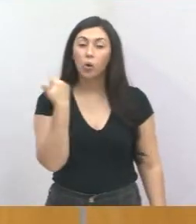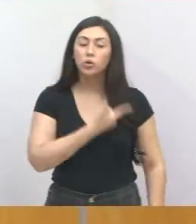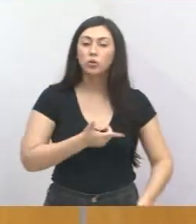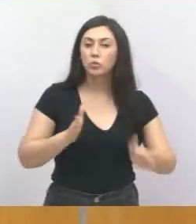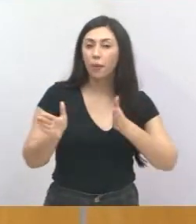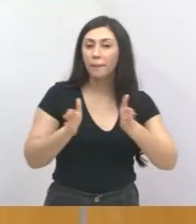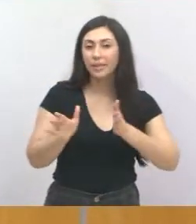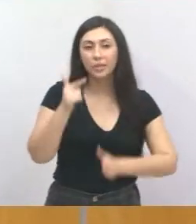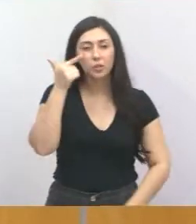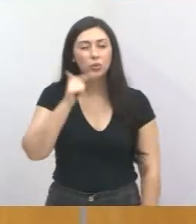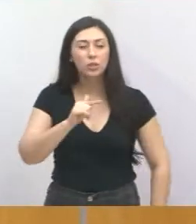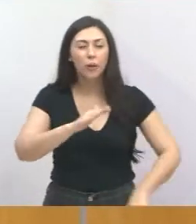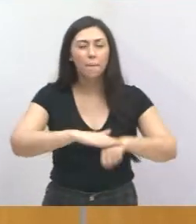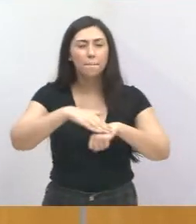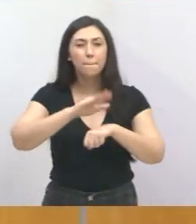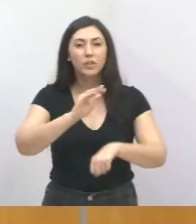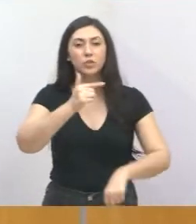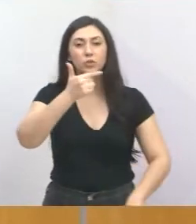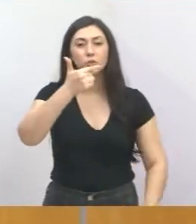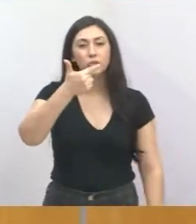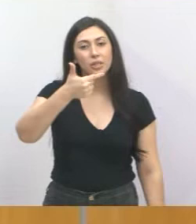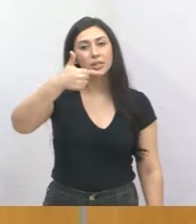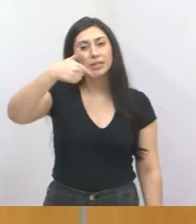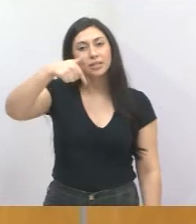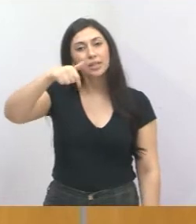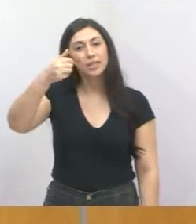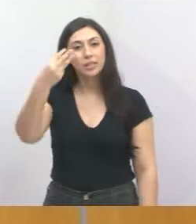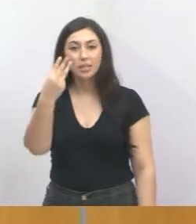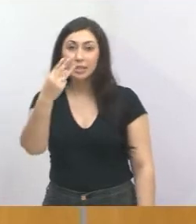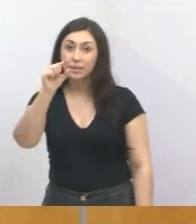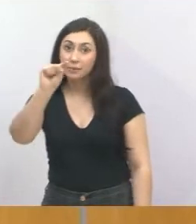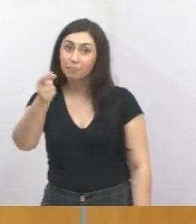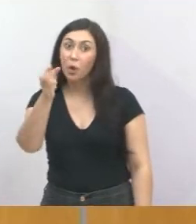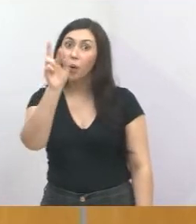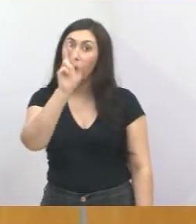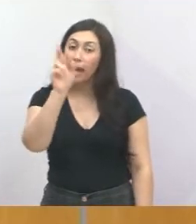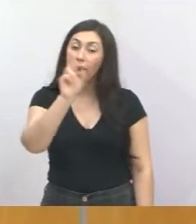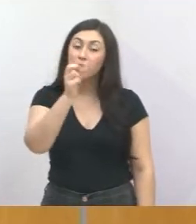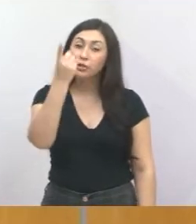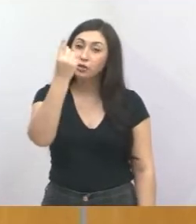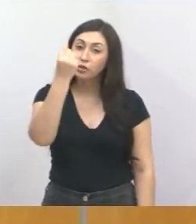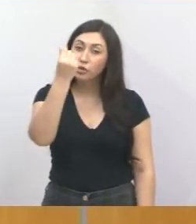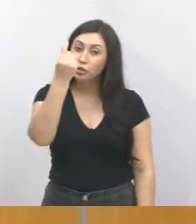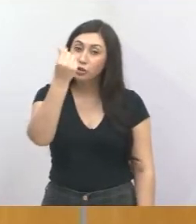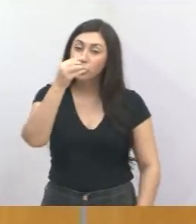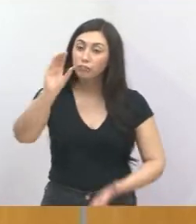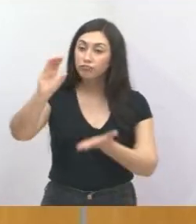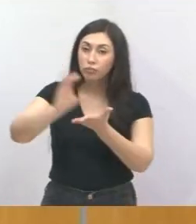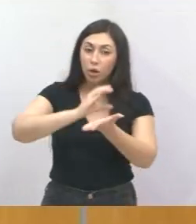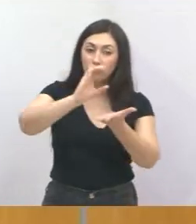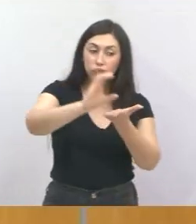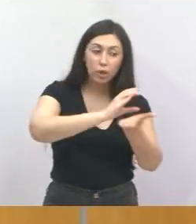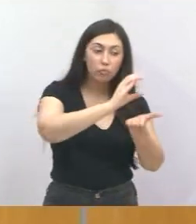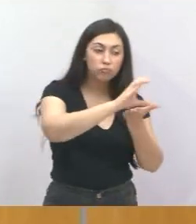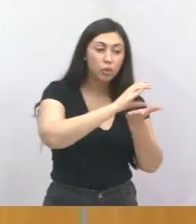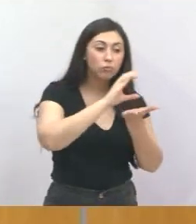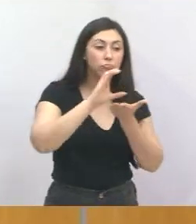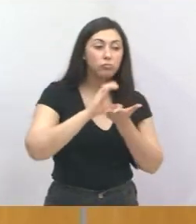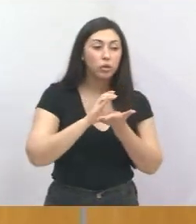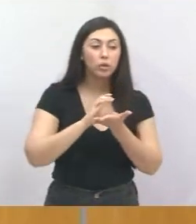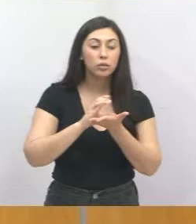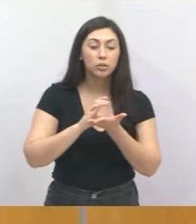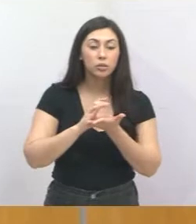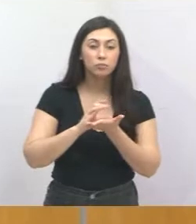de 263 mil reais de emendas impositivas de verbas municipais encaminhadas aí